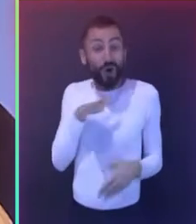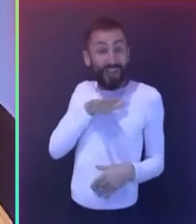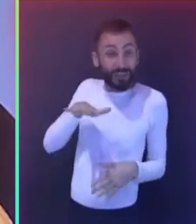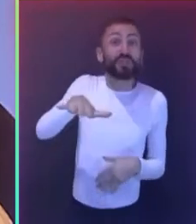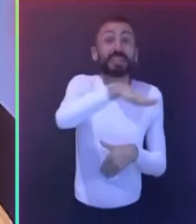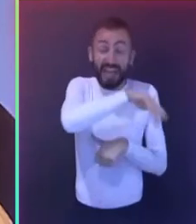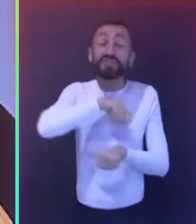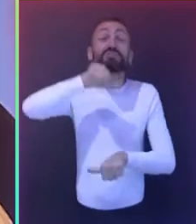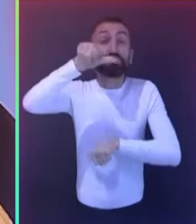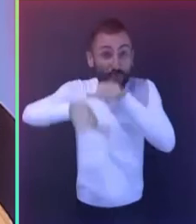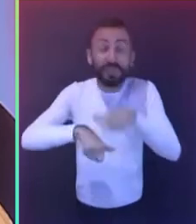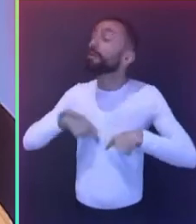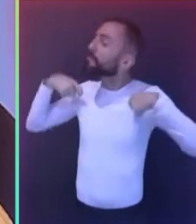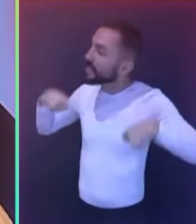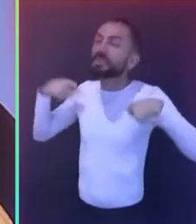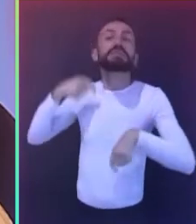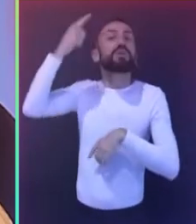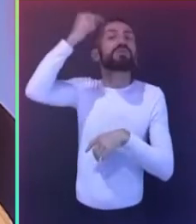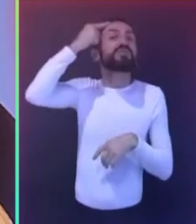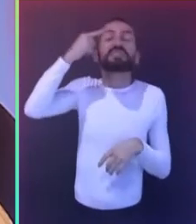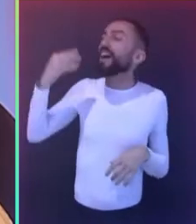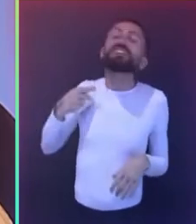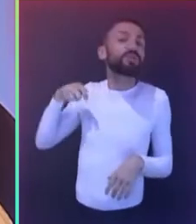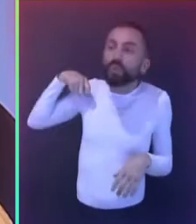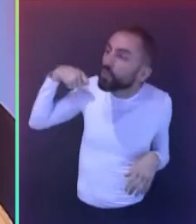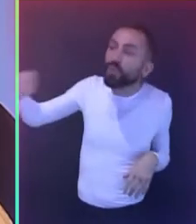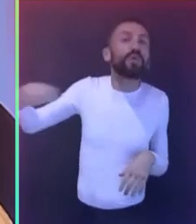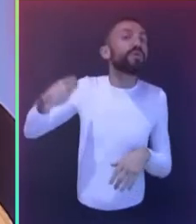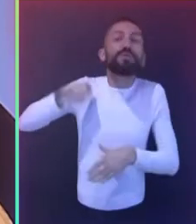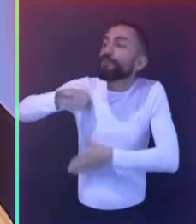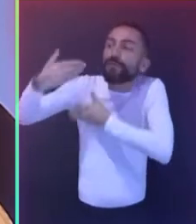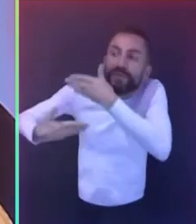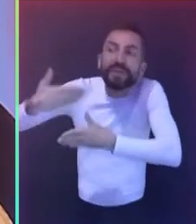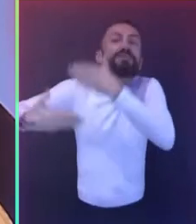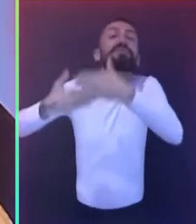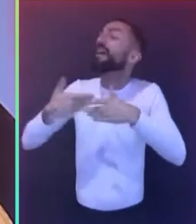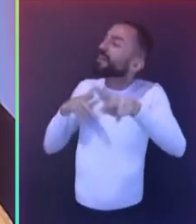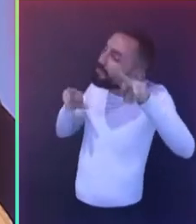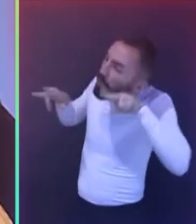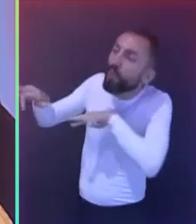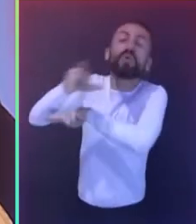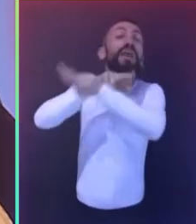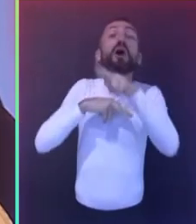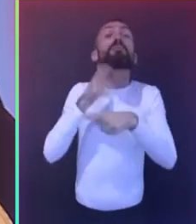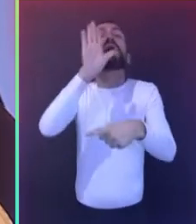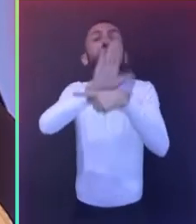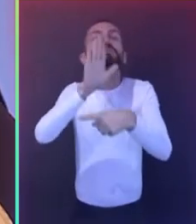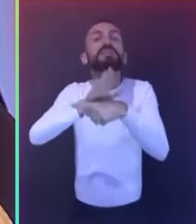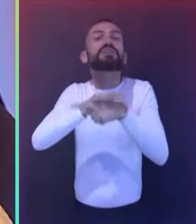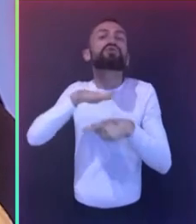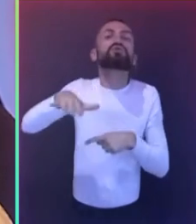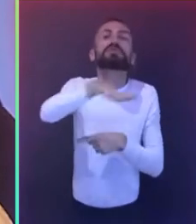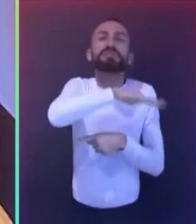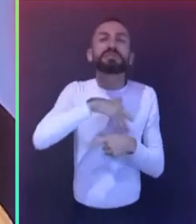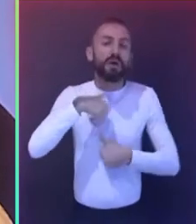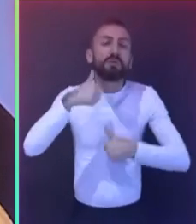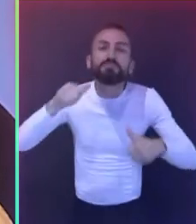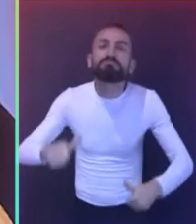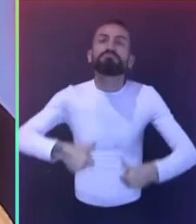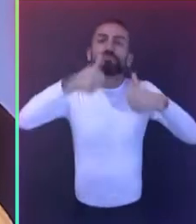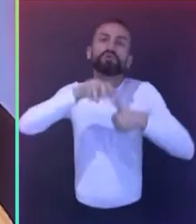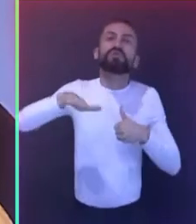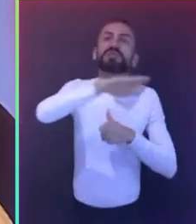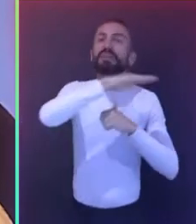vivas e plurais que assumam o seu compromisso social e que contribuam na construção de uma sociedade justa